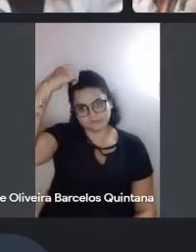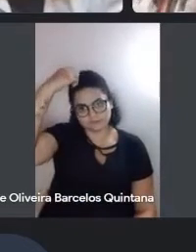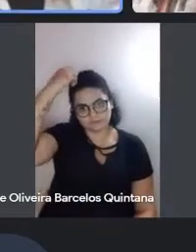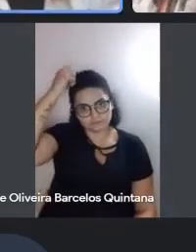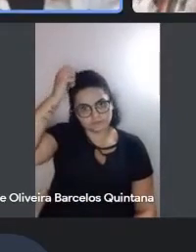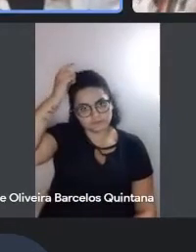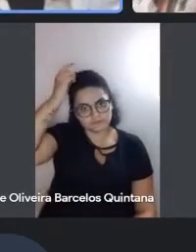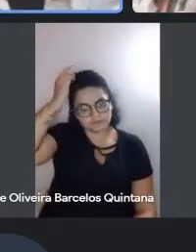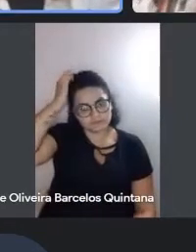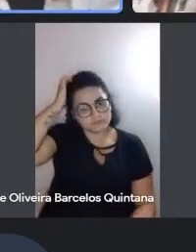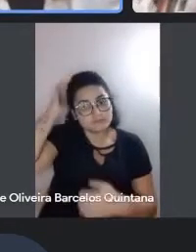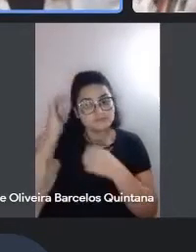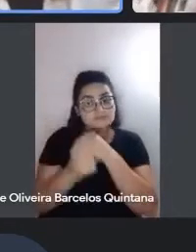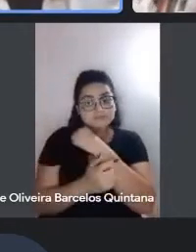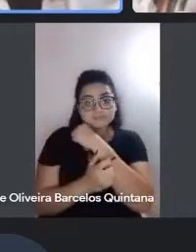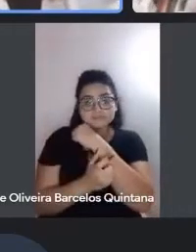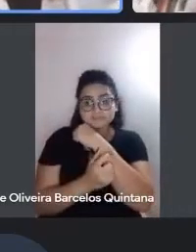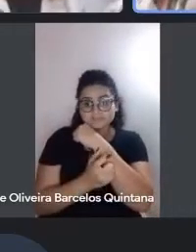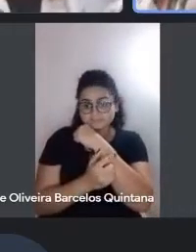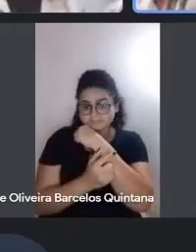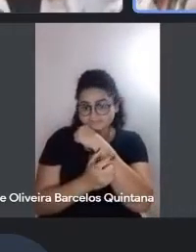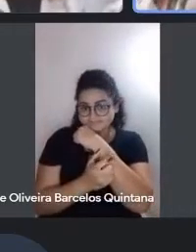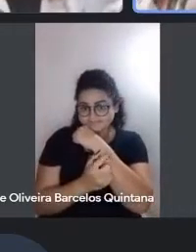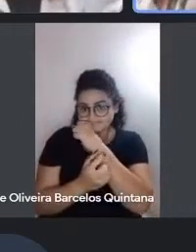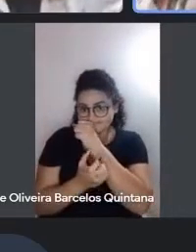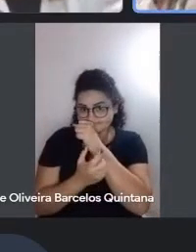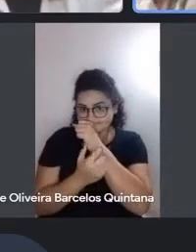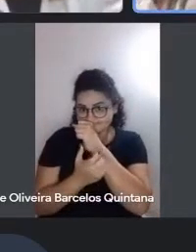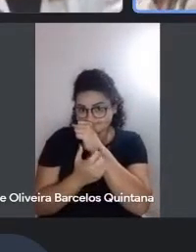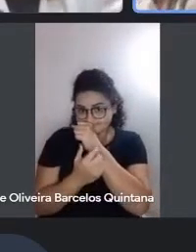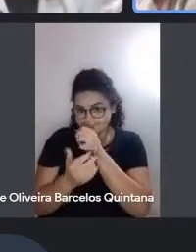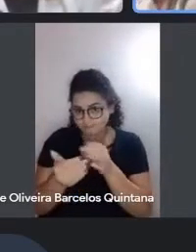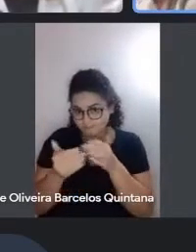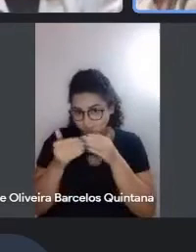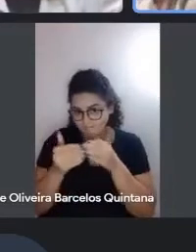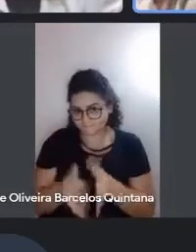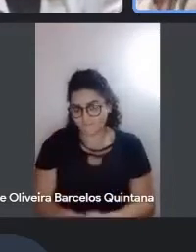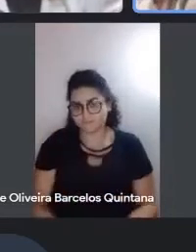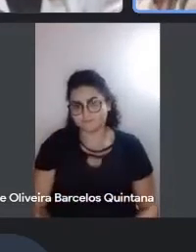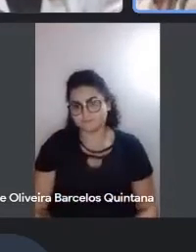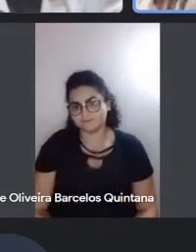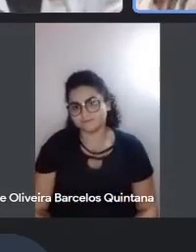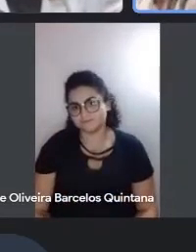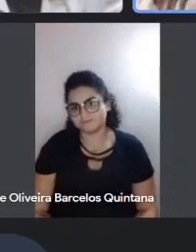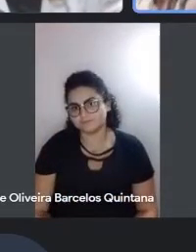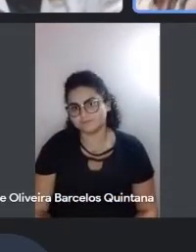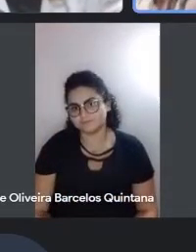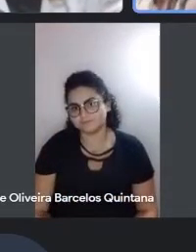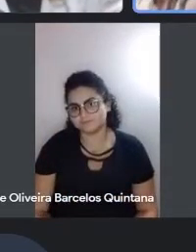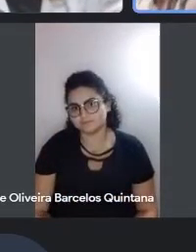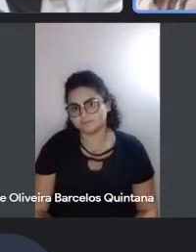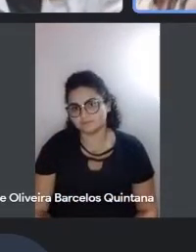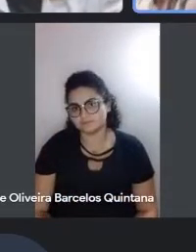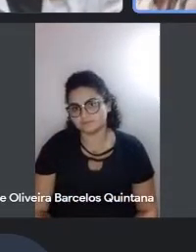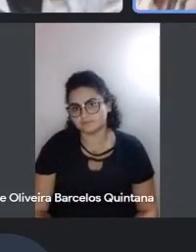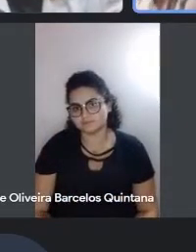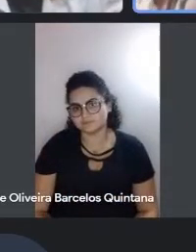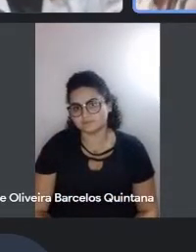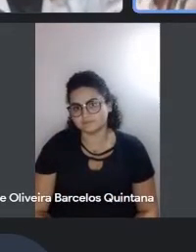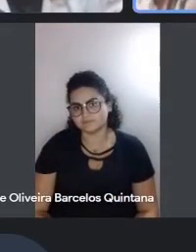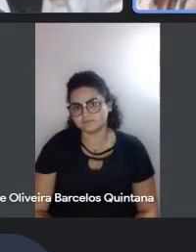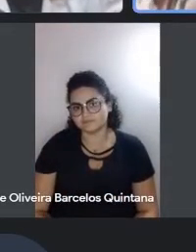Liga o microfone, Nuno. Liga seu microfone agora. É porque eu que desliguei, desabilitei o microfone dele. metido.